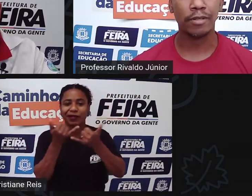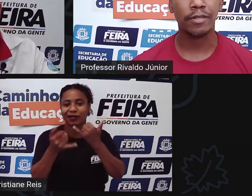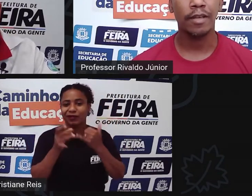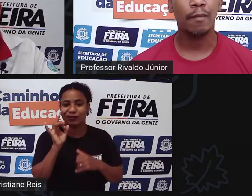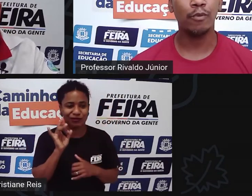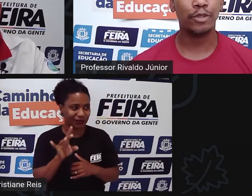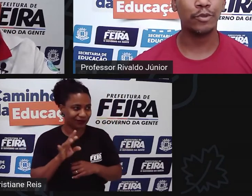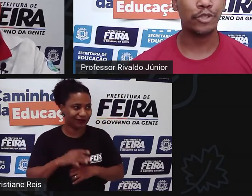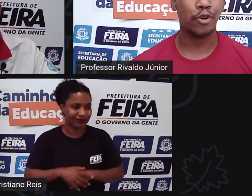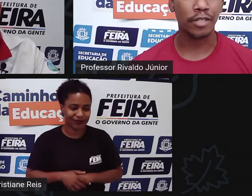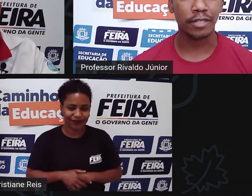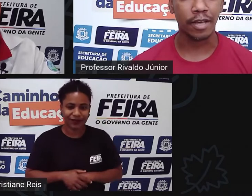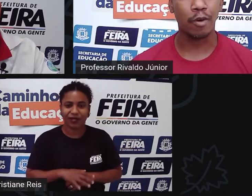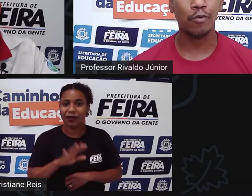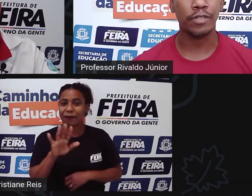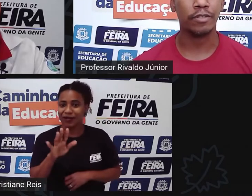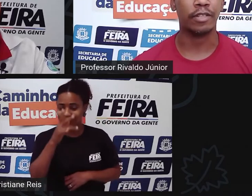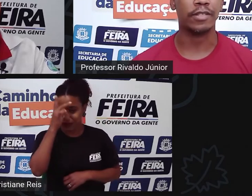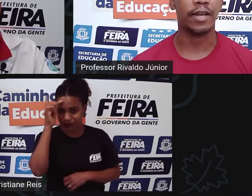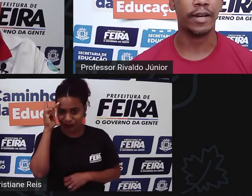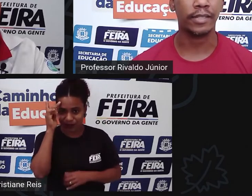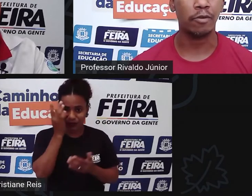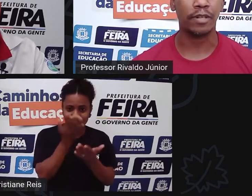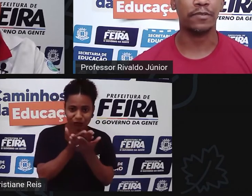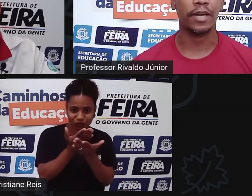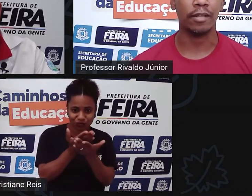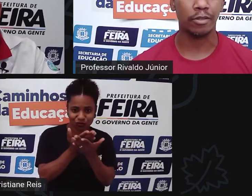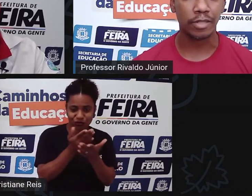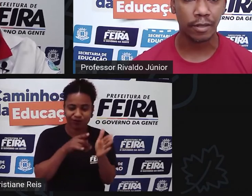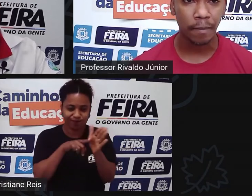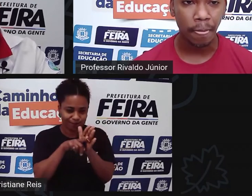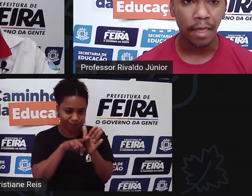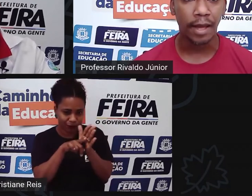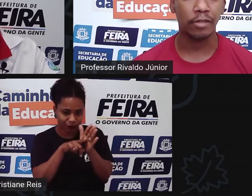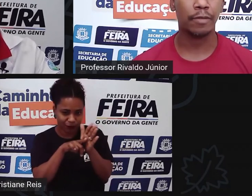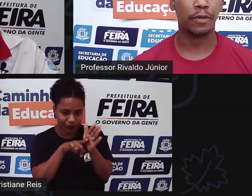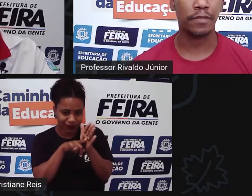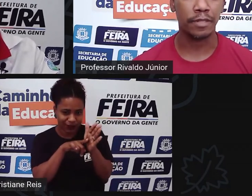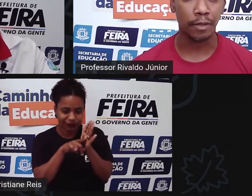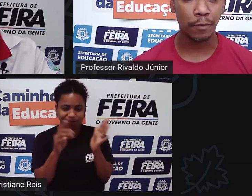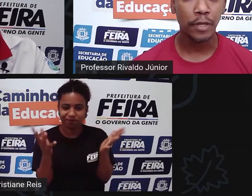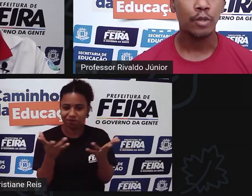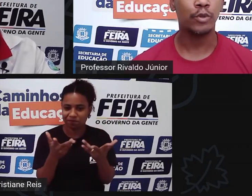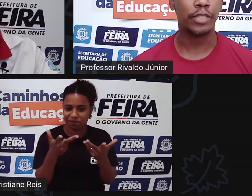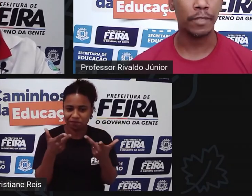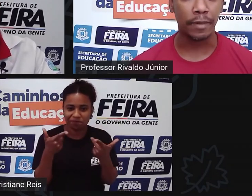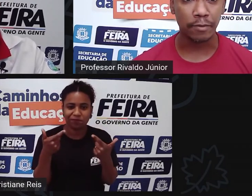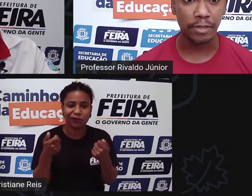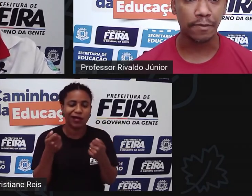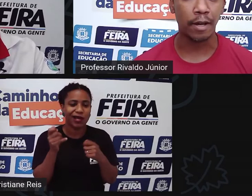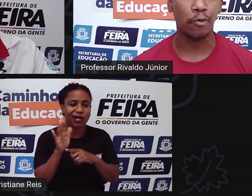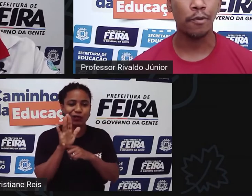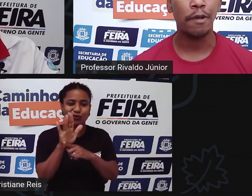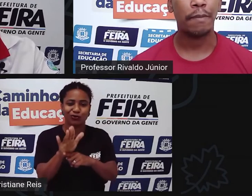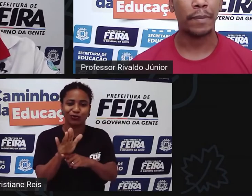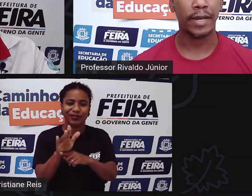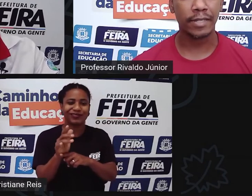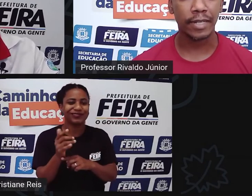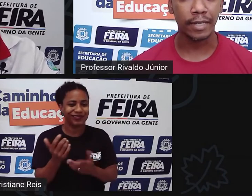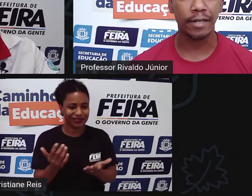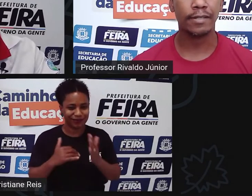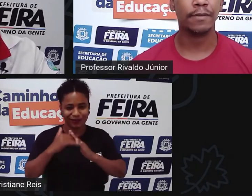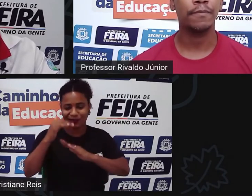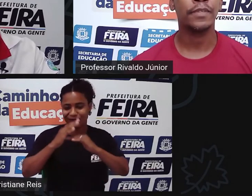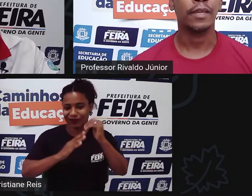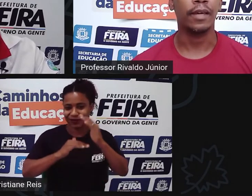tem pessoas muito estudiosas já há alguns anos na nossa área que tem qualificado a nossa profissão justamente para isso que você falou para pegar